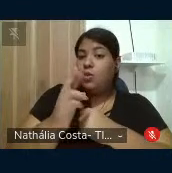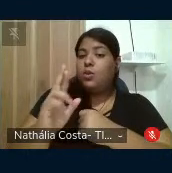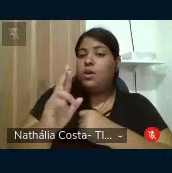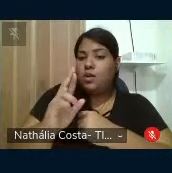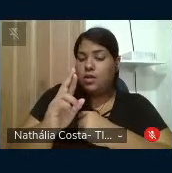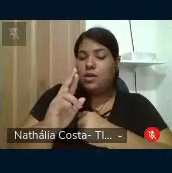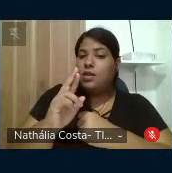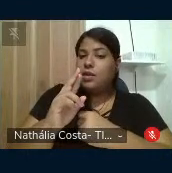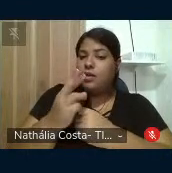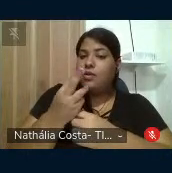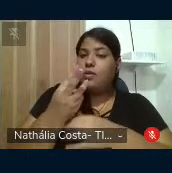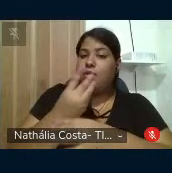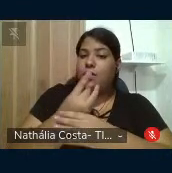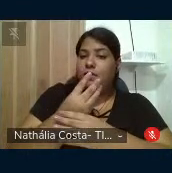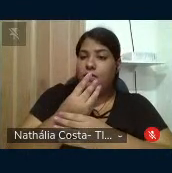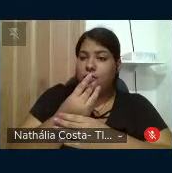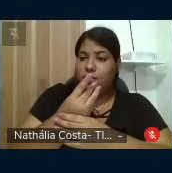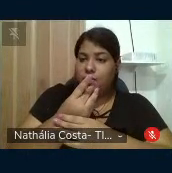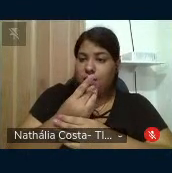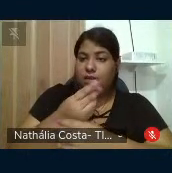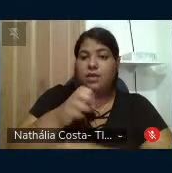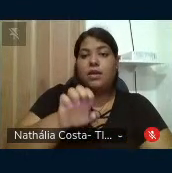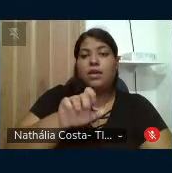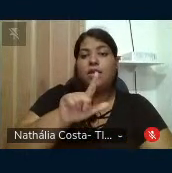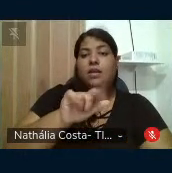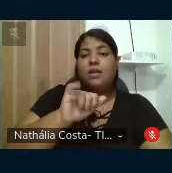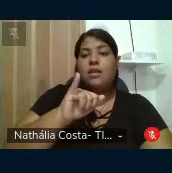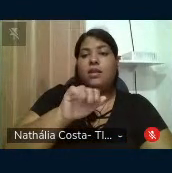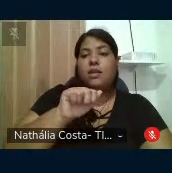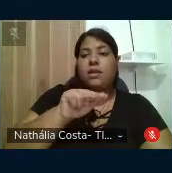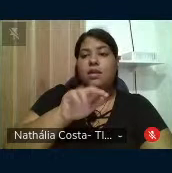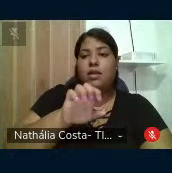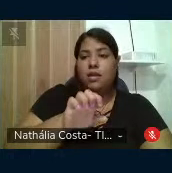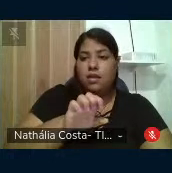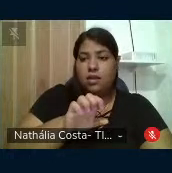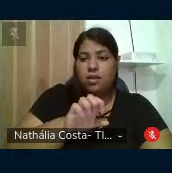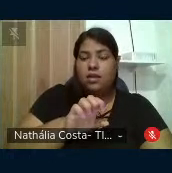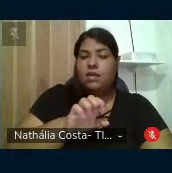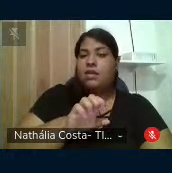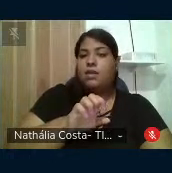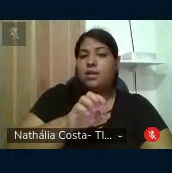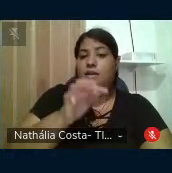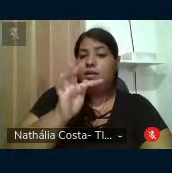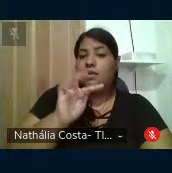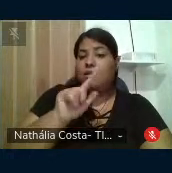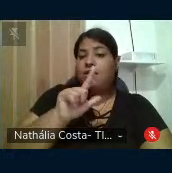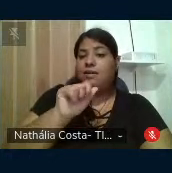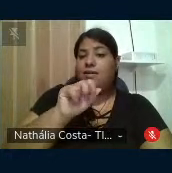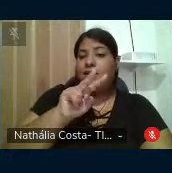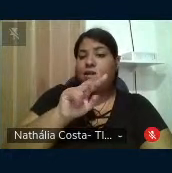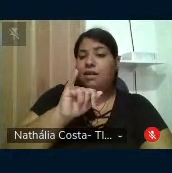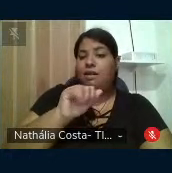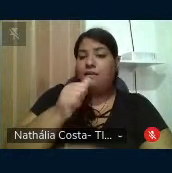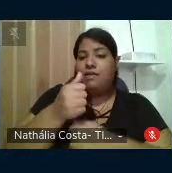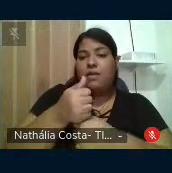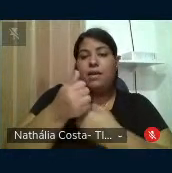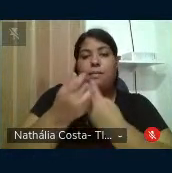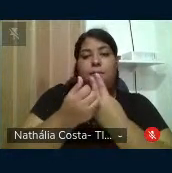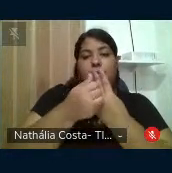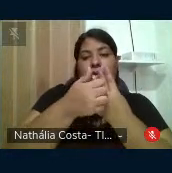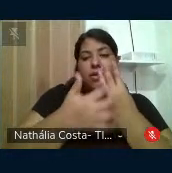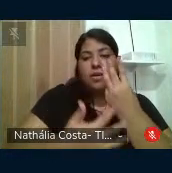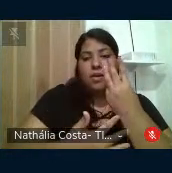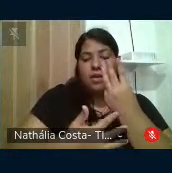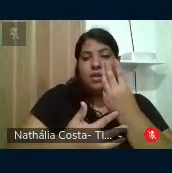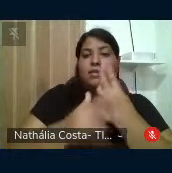Rejo Simproja Esther Souza do Sintep Clávia Campos Campos da Proesc a professora